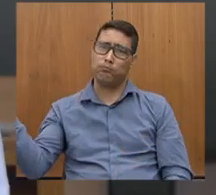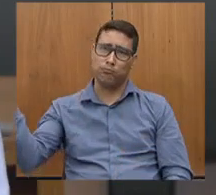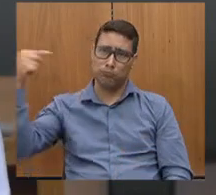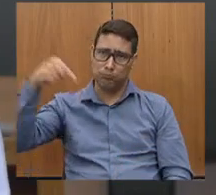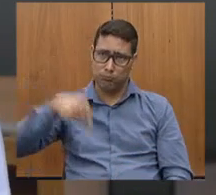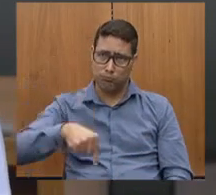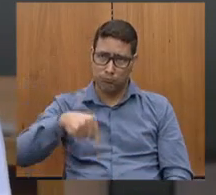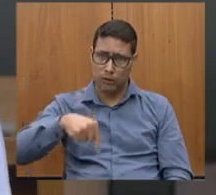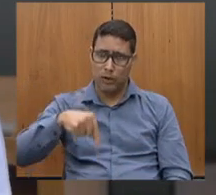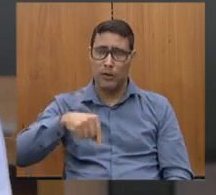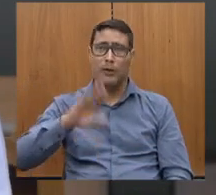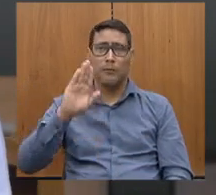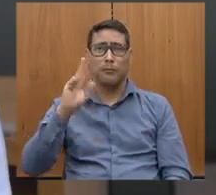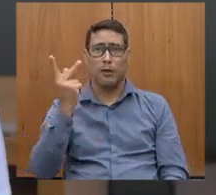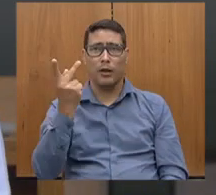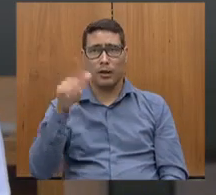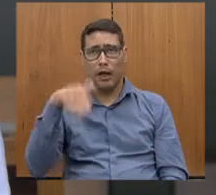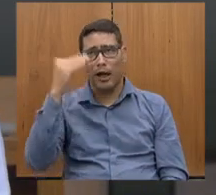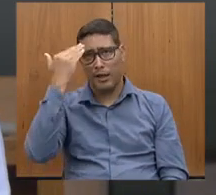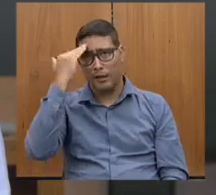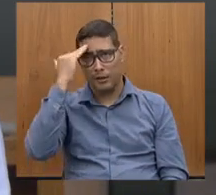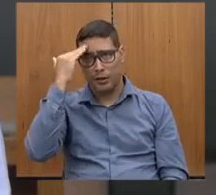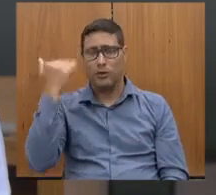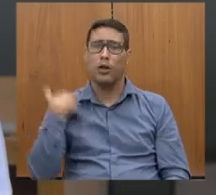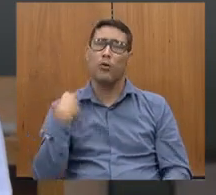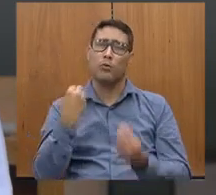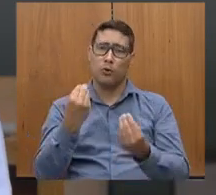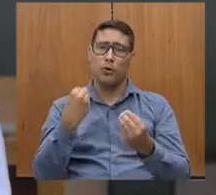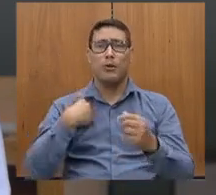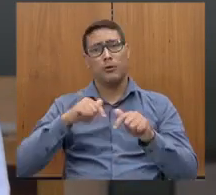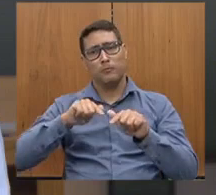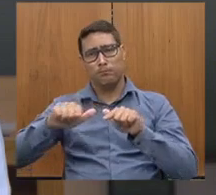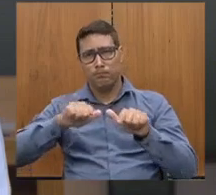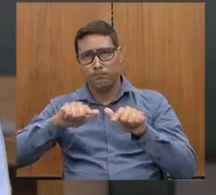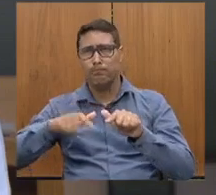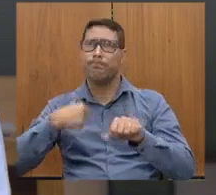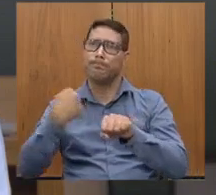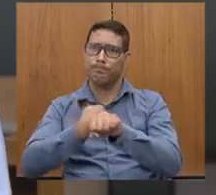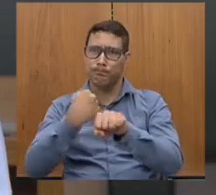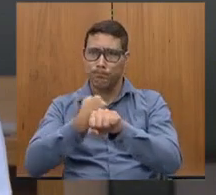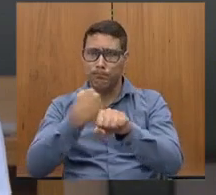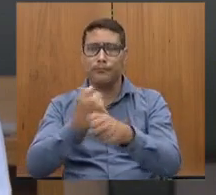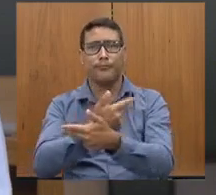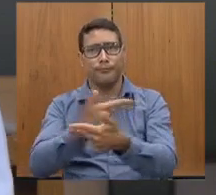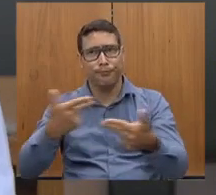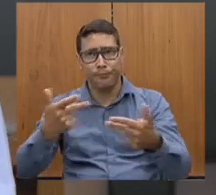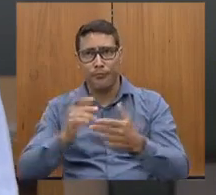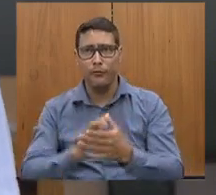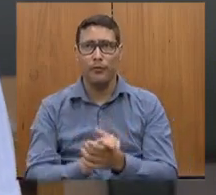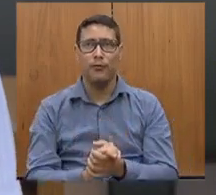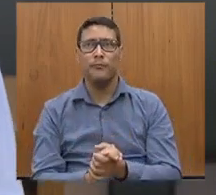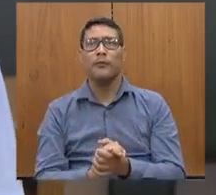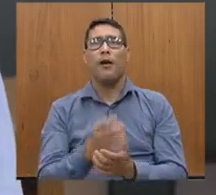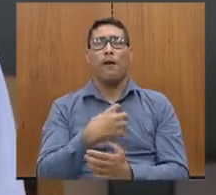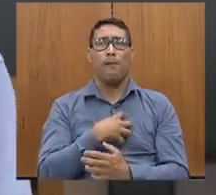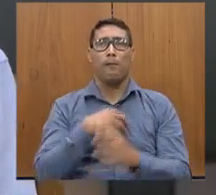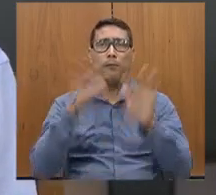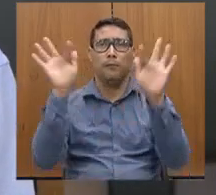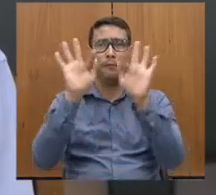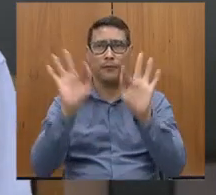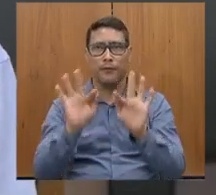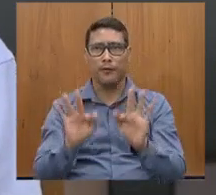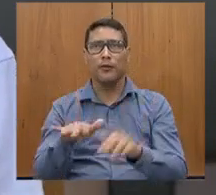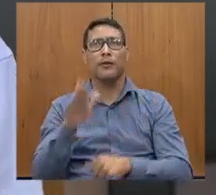empreendeu essa luta, uma luta, enfim, hercúlea, e a gente fica muito feliz em poder